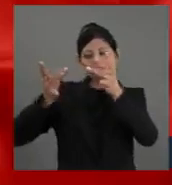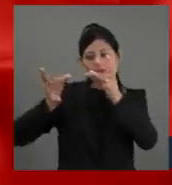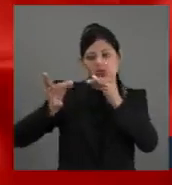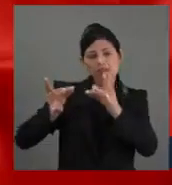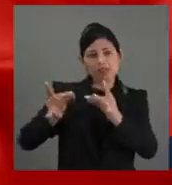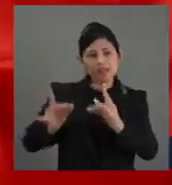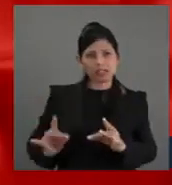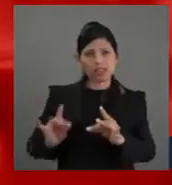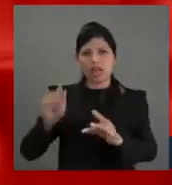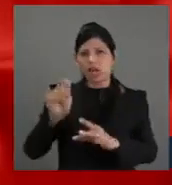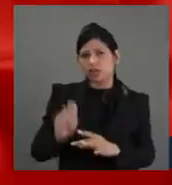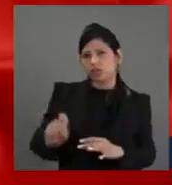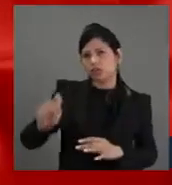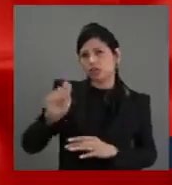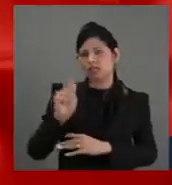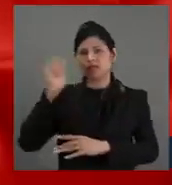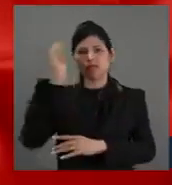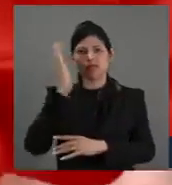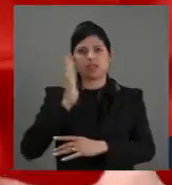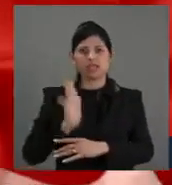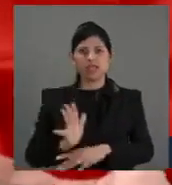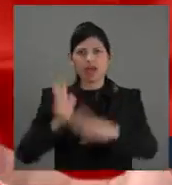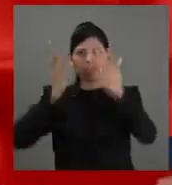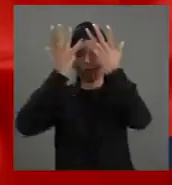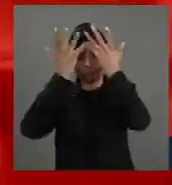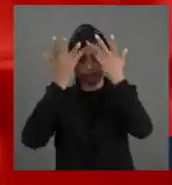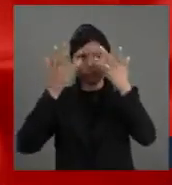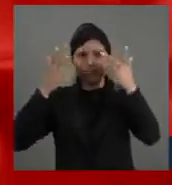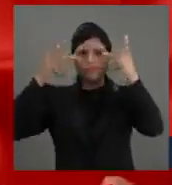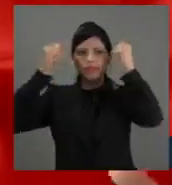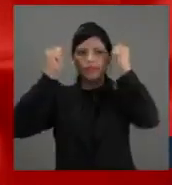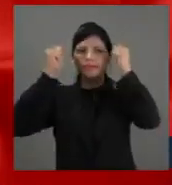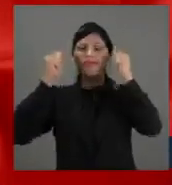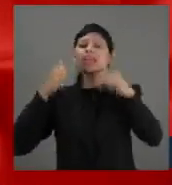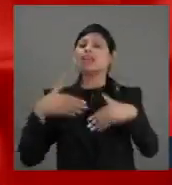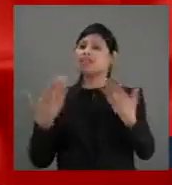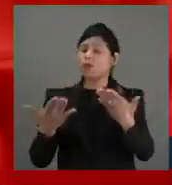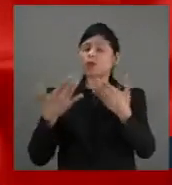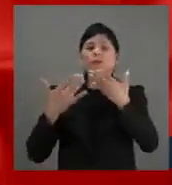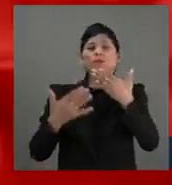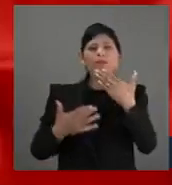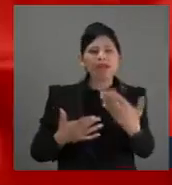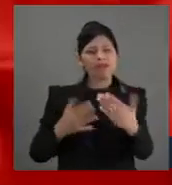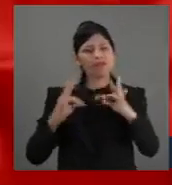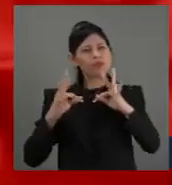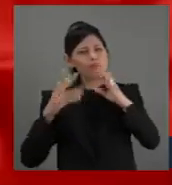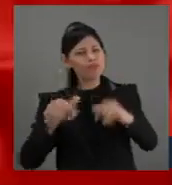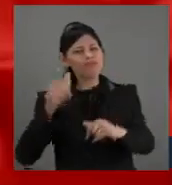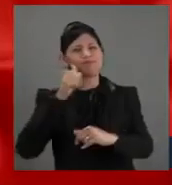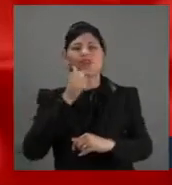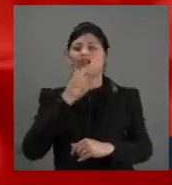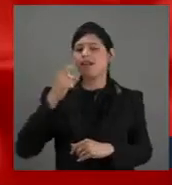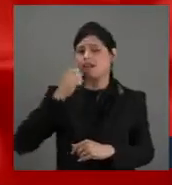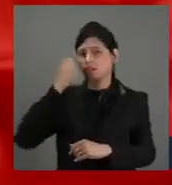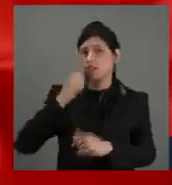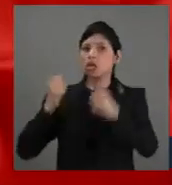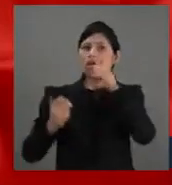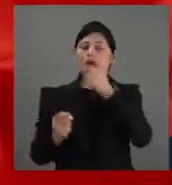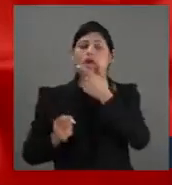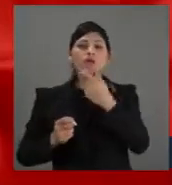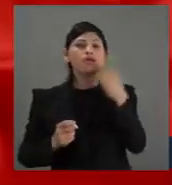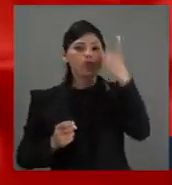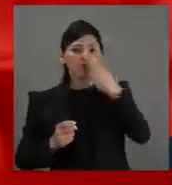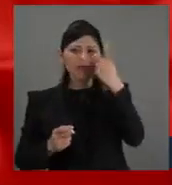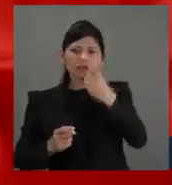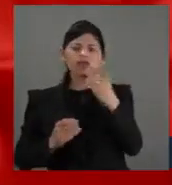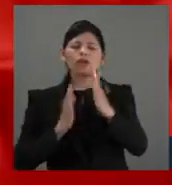Brasileira de Alzheimer. Diante desse cenário, faço um apelo a todos os nobres deputados e deputadas para que apoiem